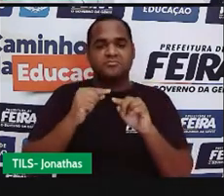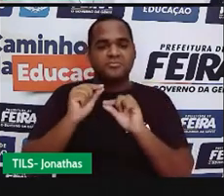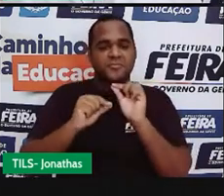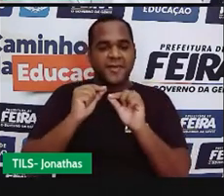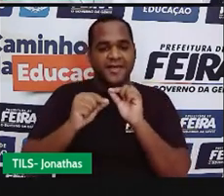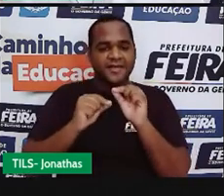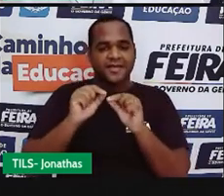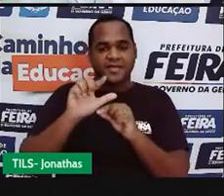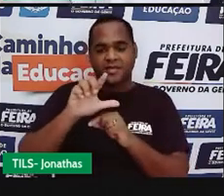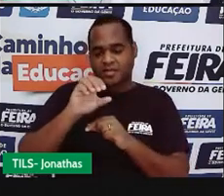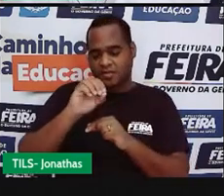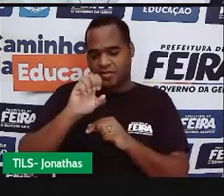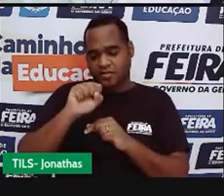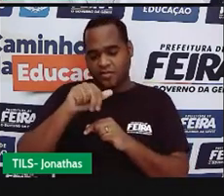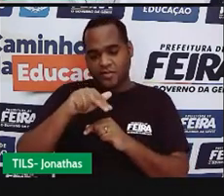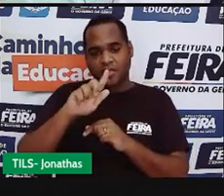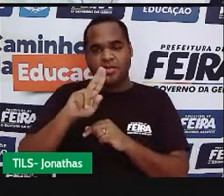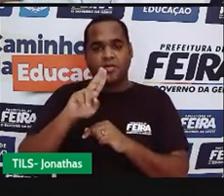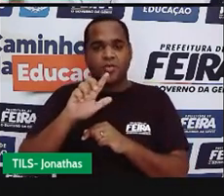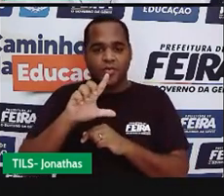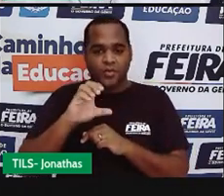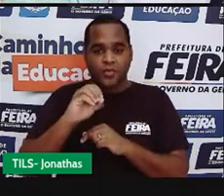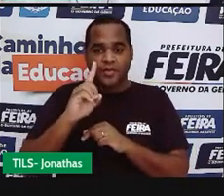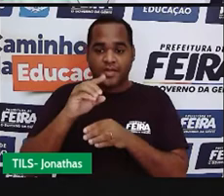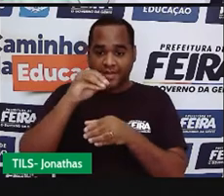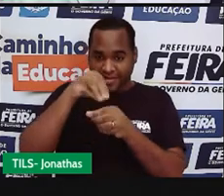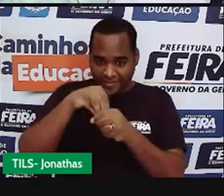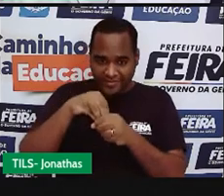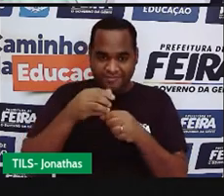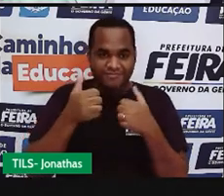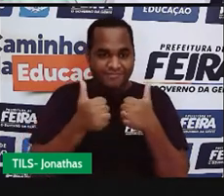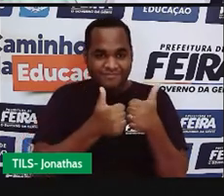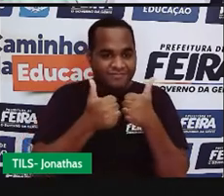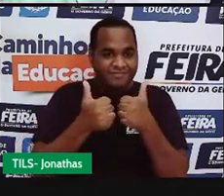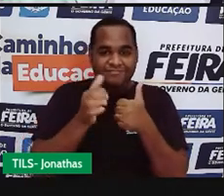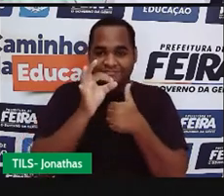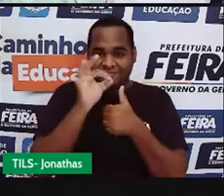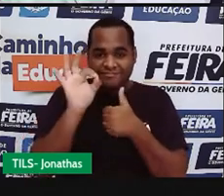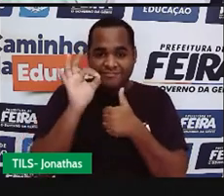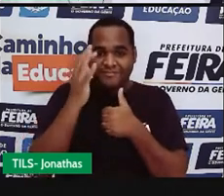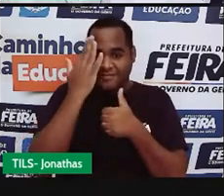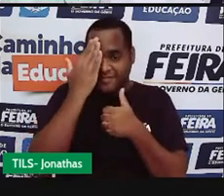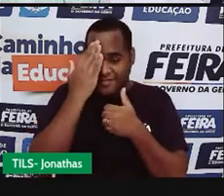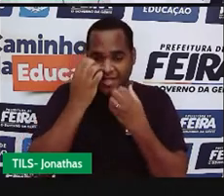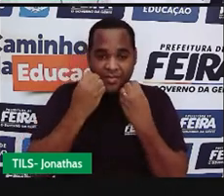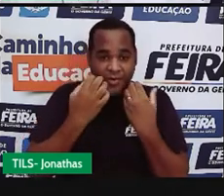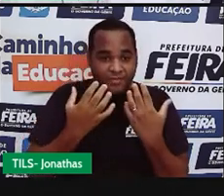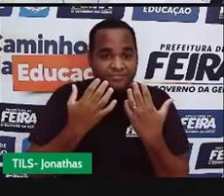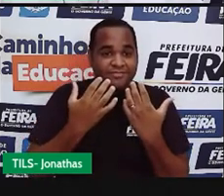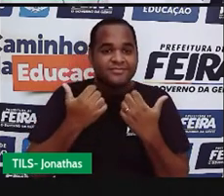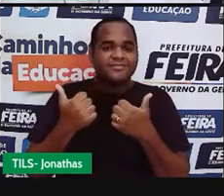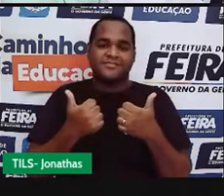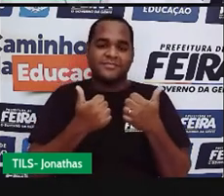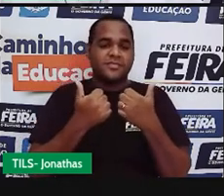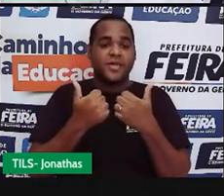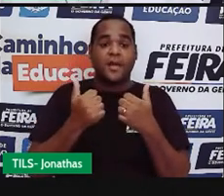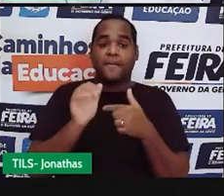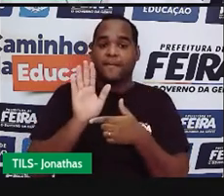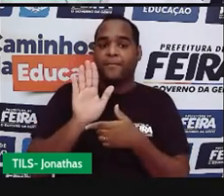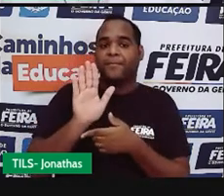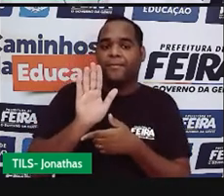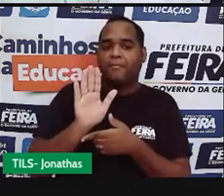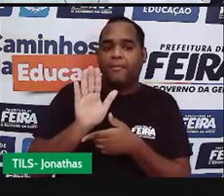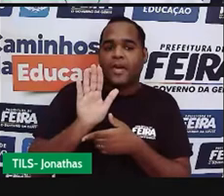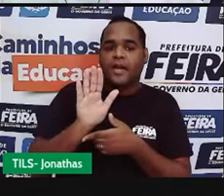os ângulos internos. Valeu? Massa? Bacana? Mas, mas, mas,